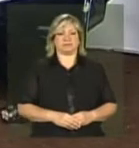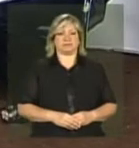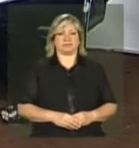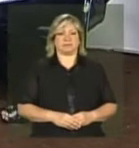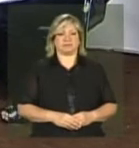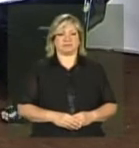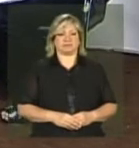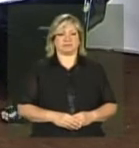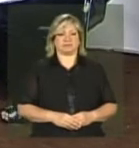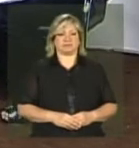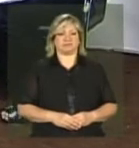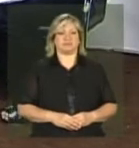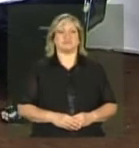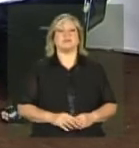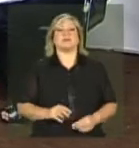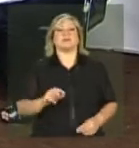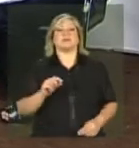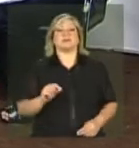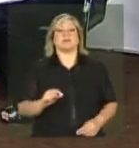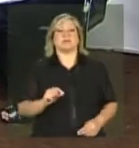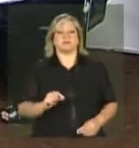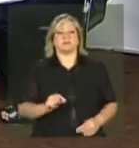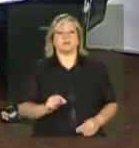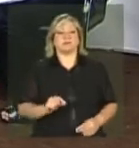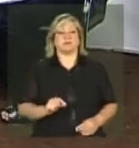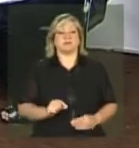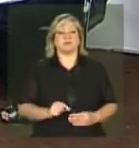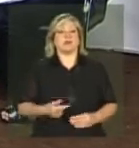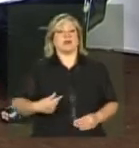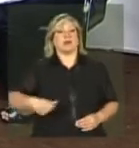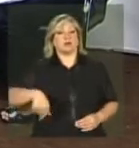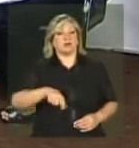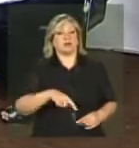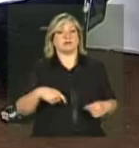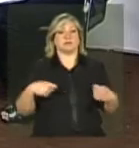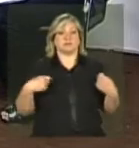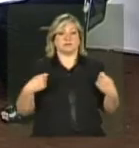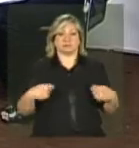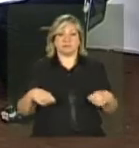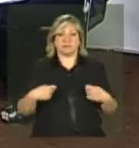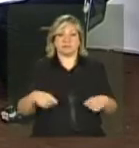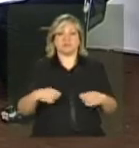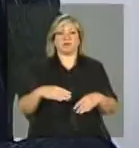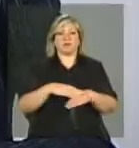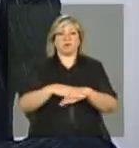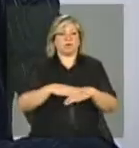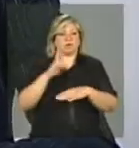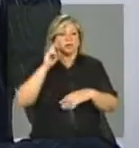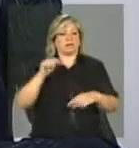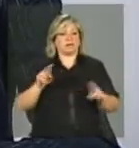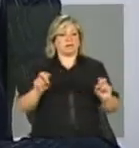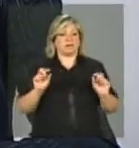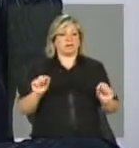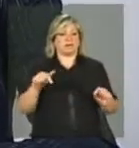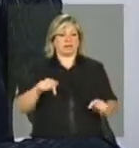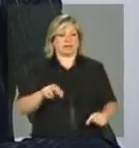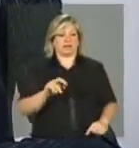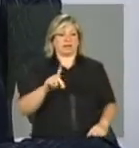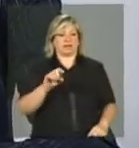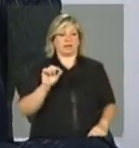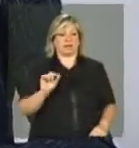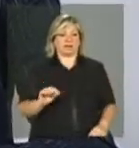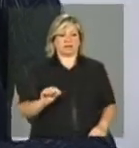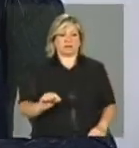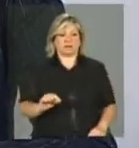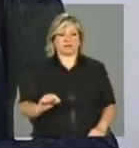e agradecer o espaço aqui da NBR para a gente discutir um assunto tão importante quanto esse. Bem, a rede de sócio-assistencial, acho que